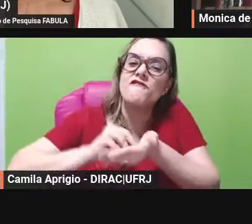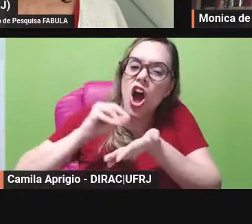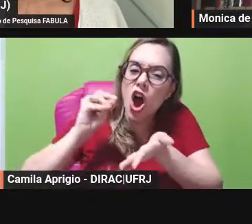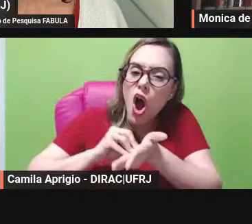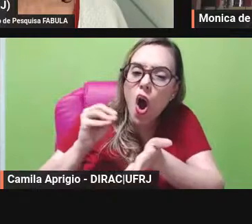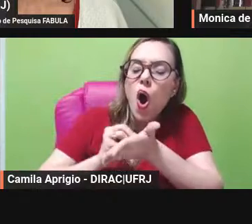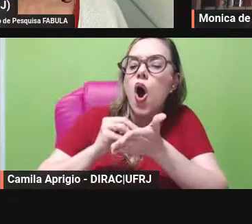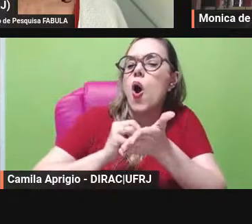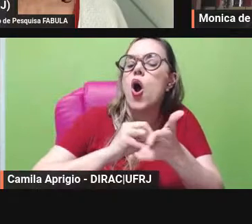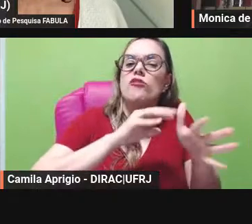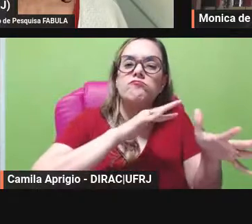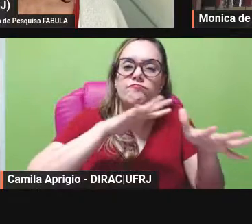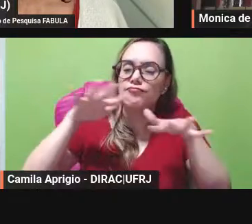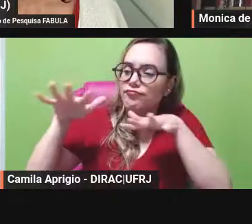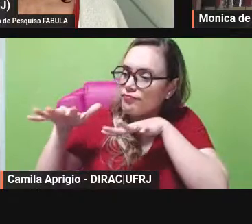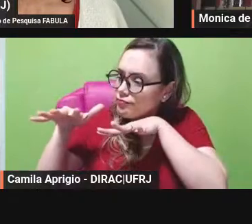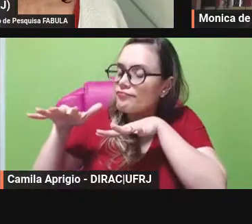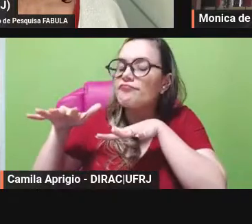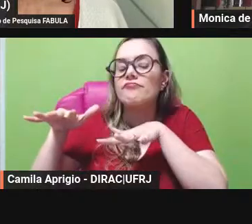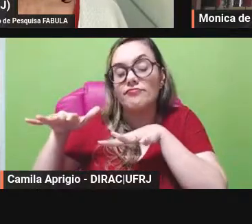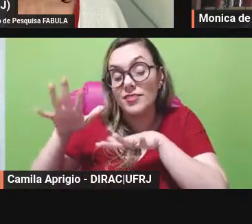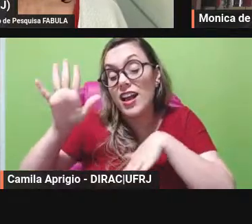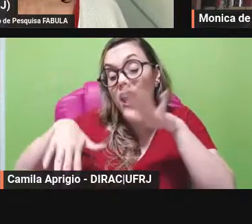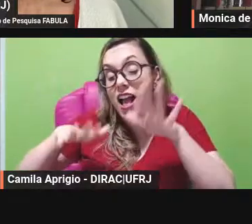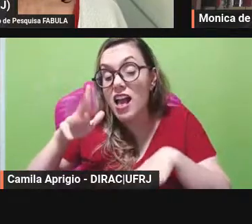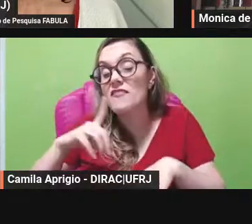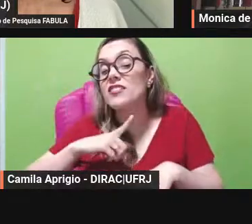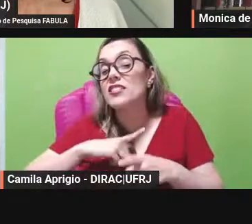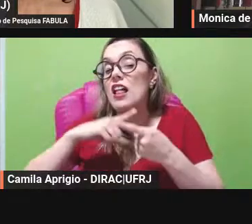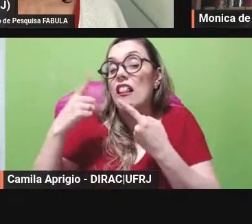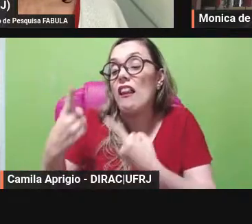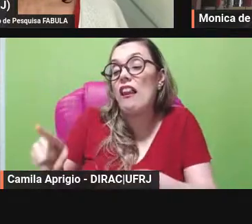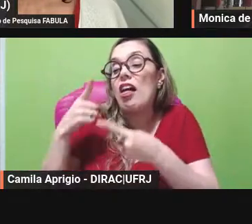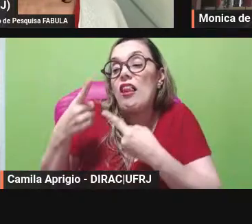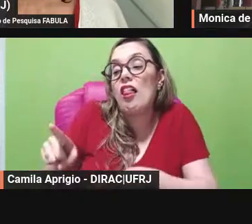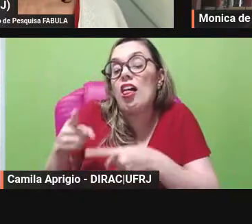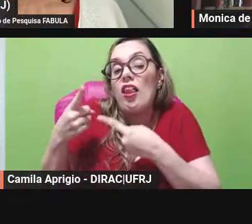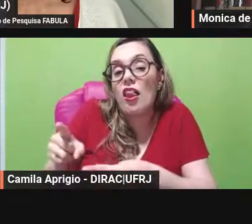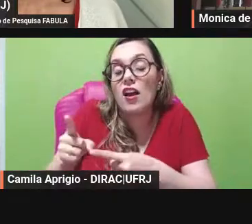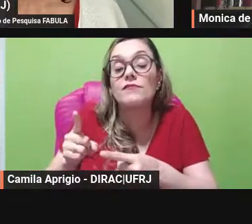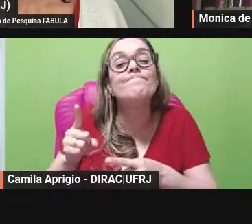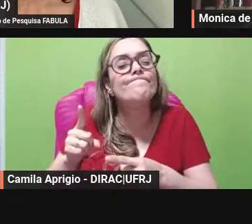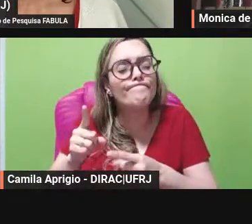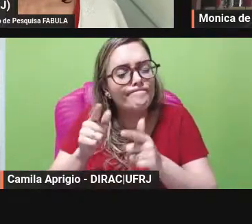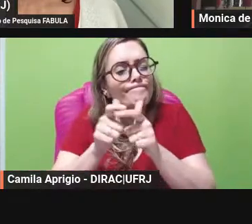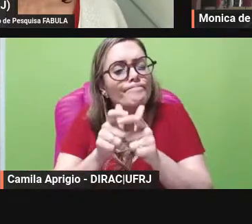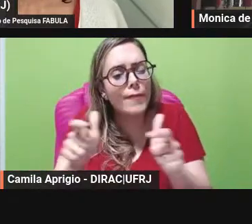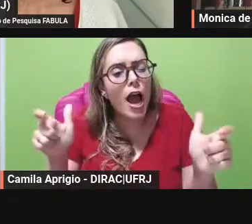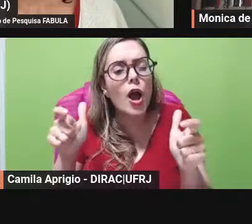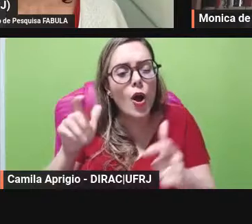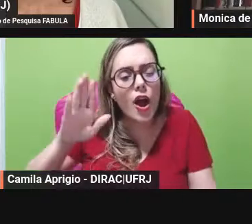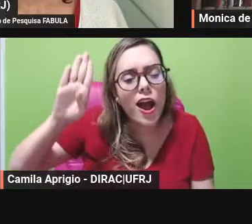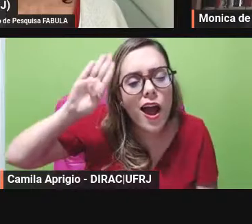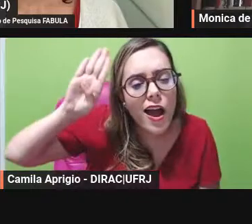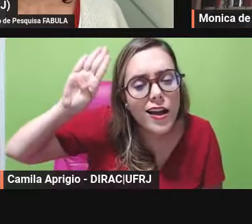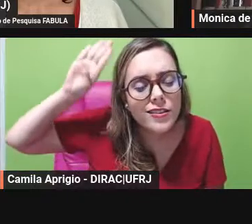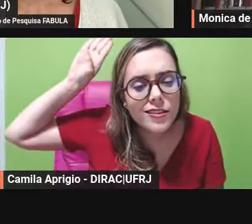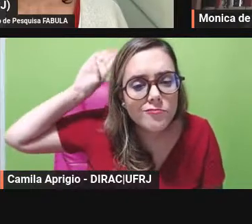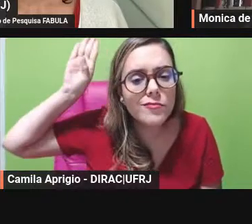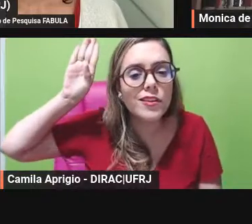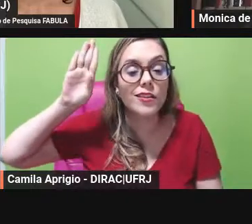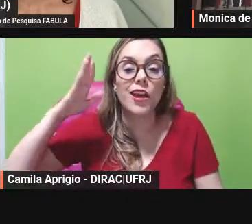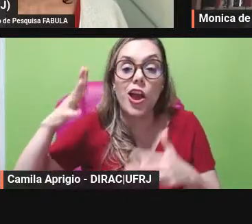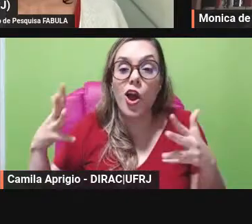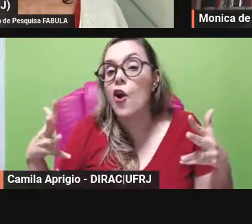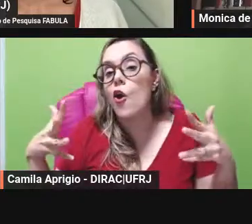o gênero fábula e em geral até mesmo dentro da academia esse gênero é confundido com outro tipo de